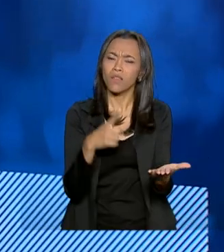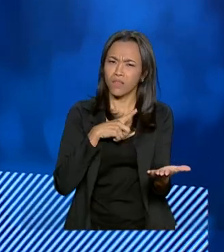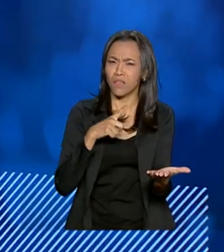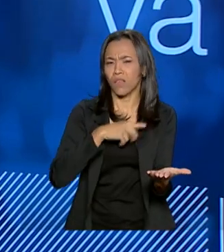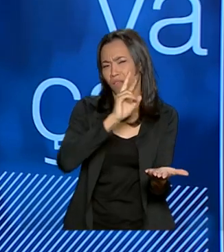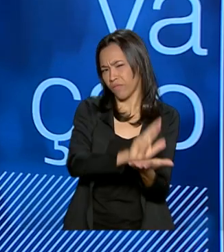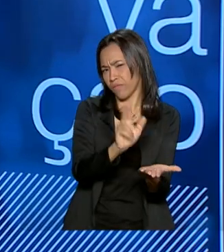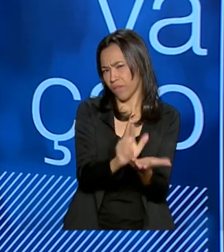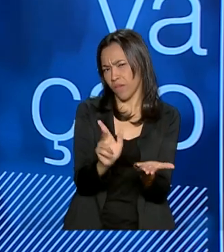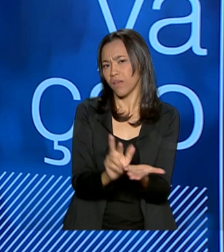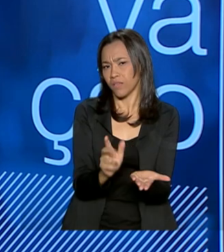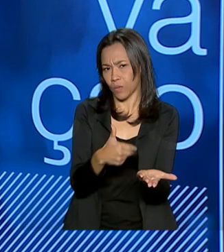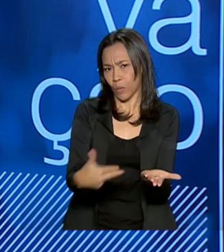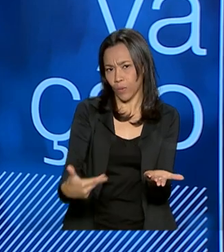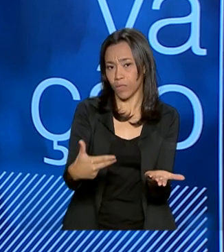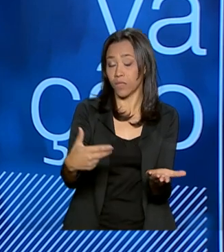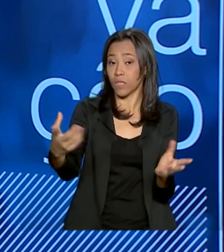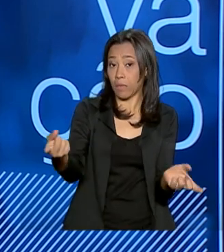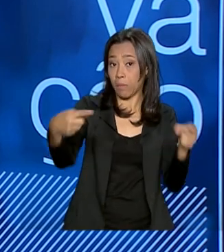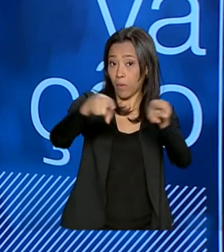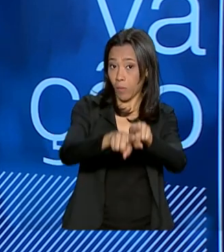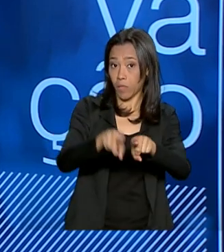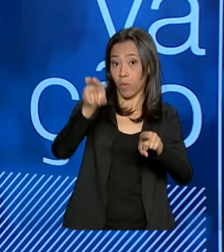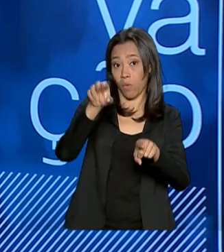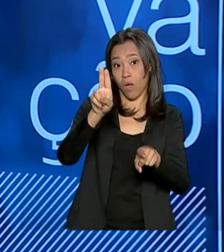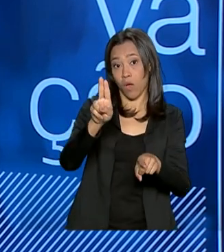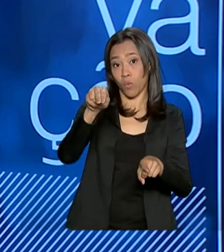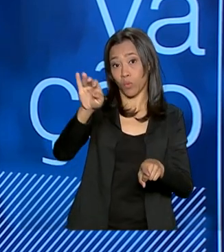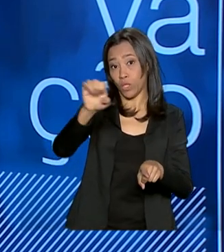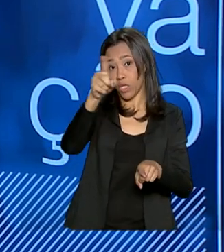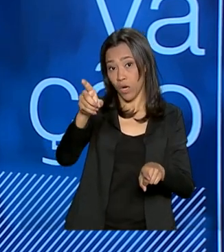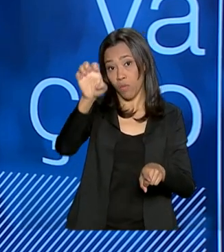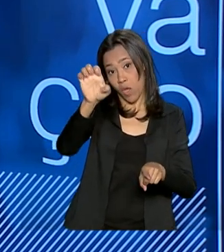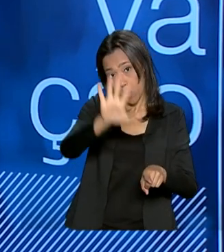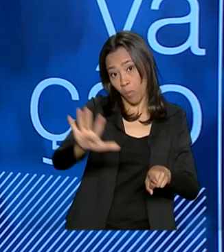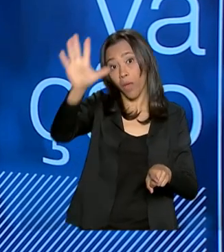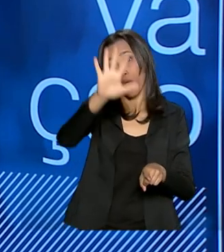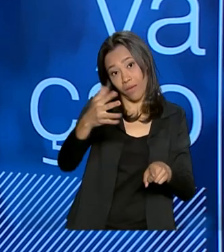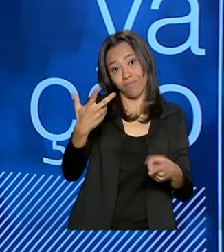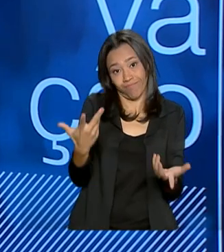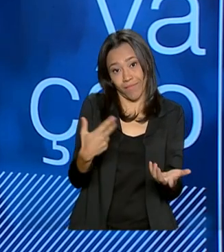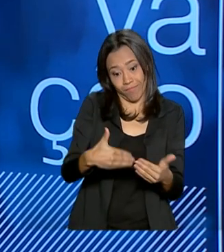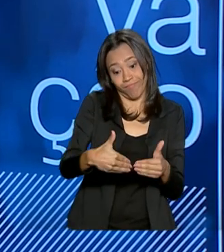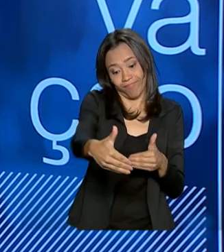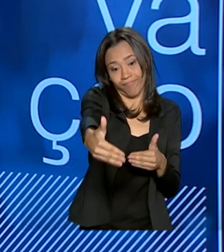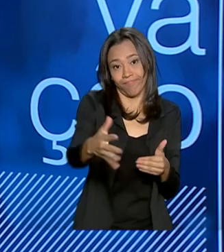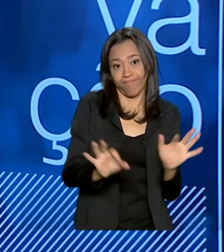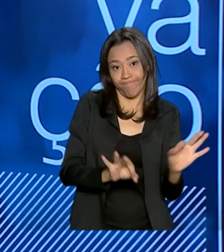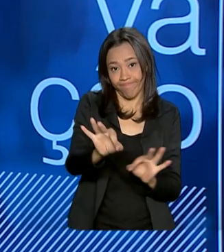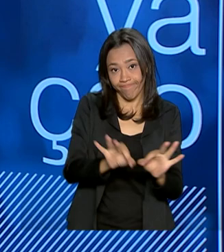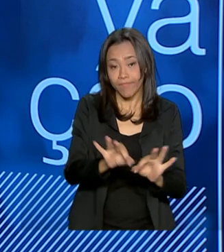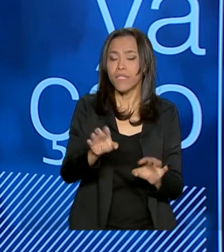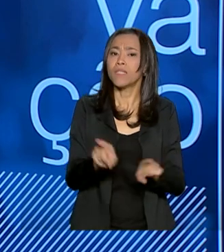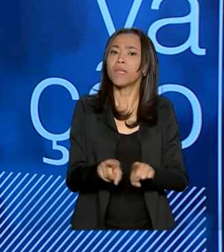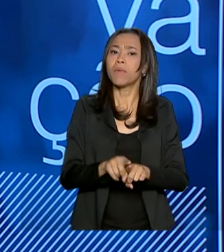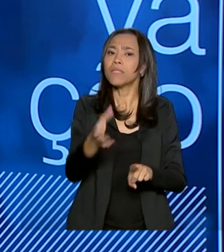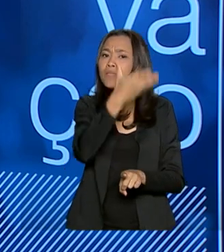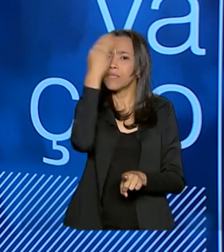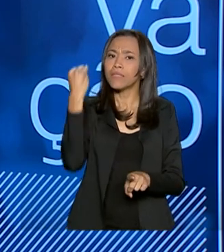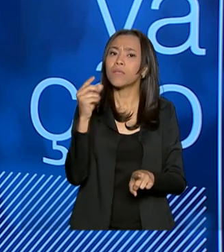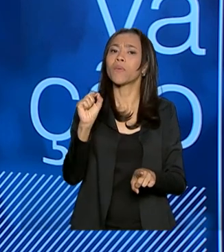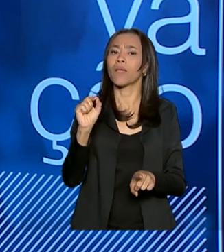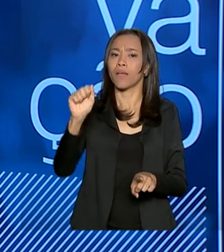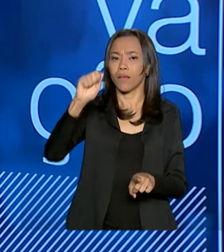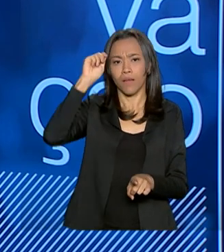coisa... a União Europeia, É, ou também o acordo do Mercosul-União Europeia e não podemos esquecer de forma alguma o mercado africano.